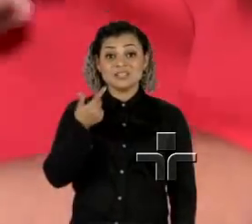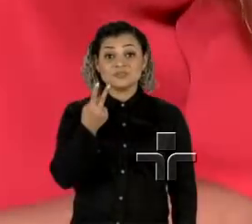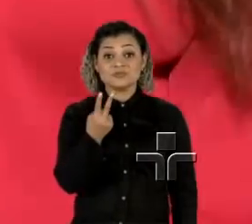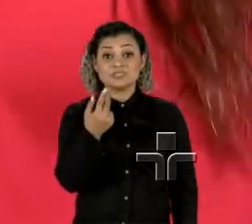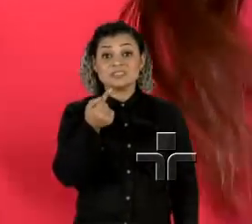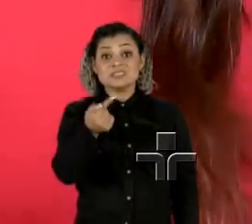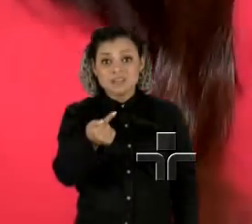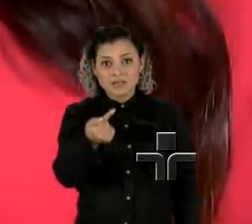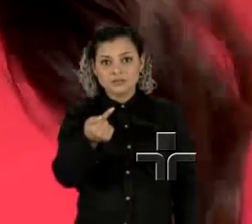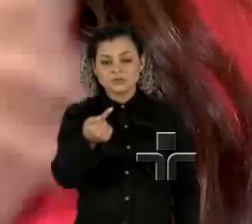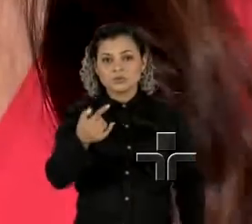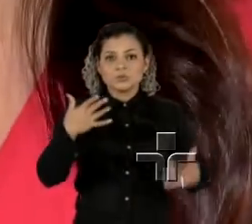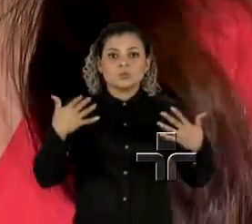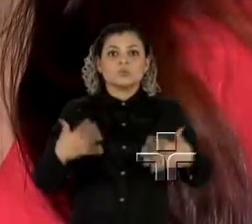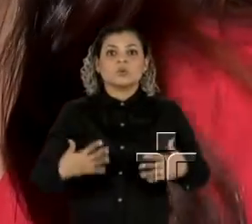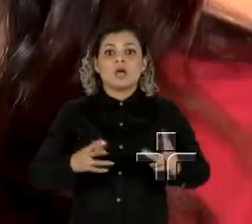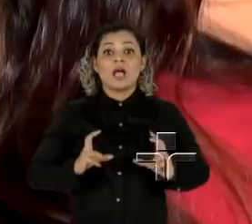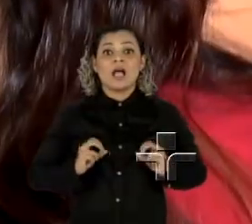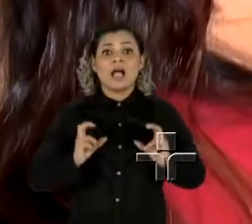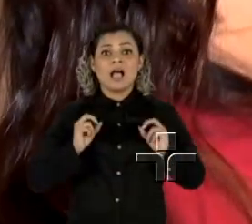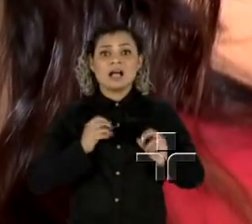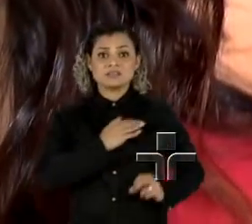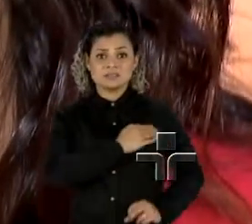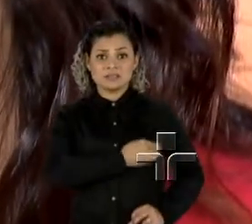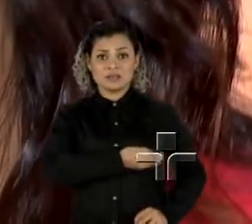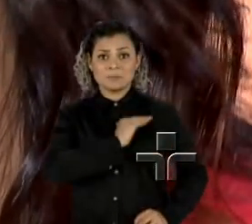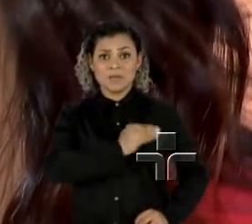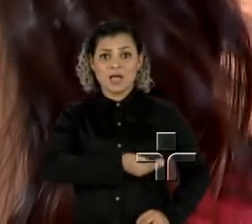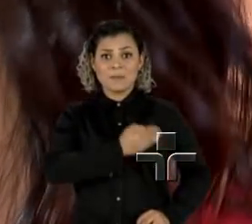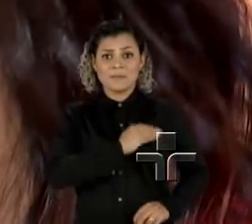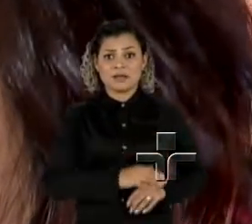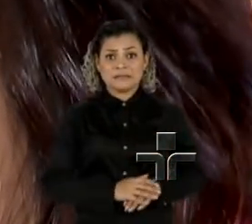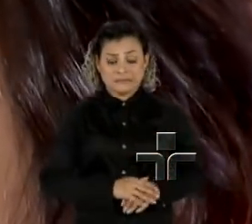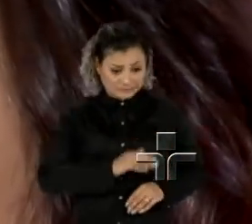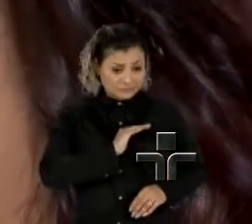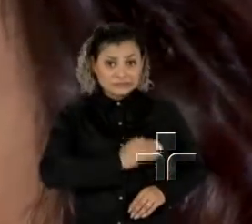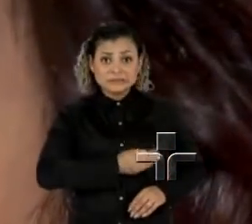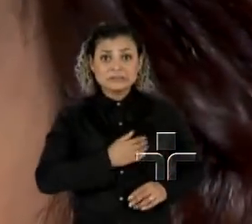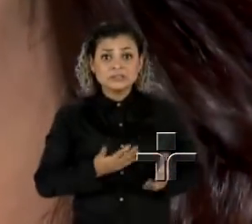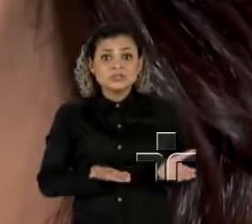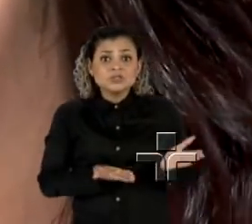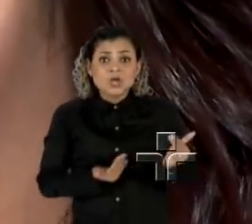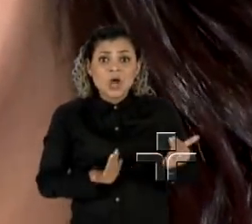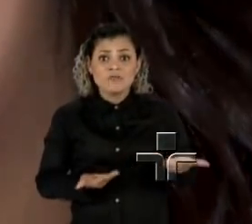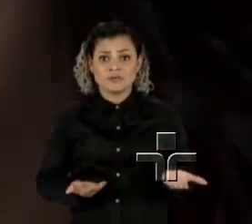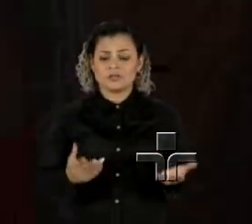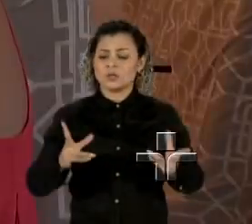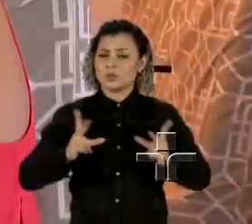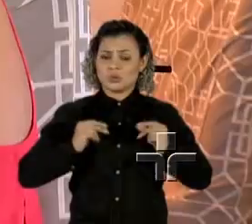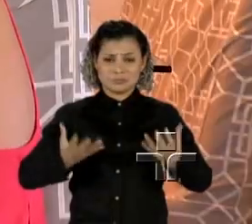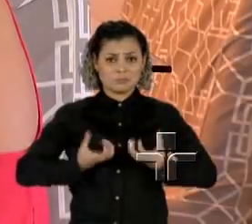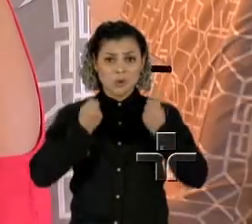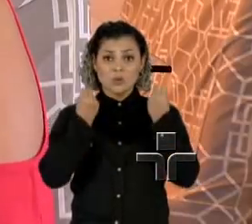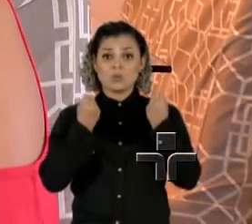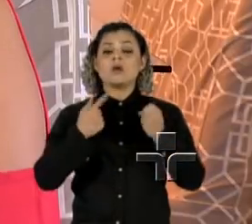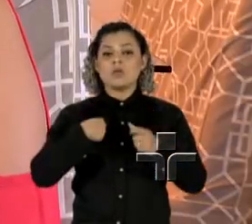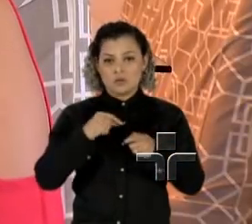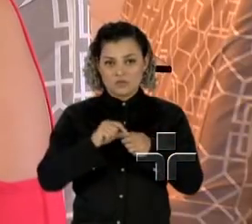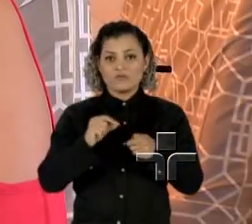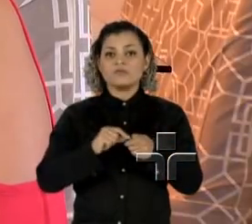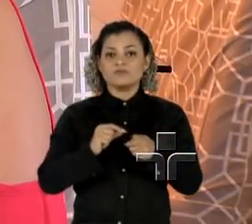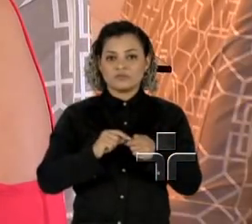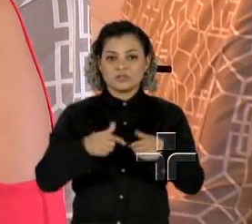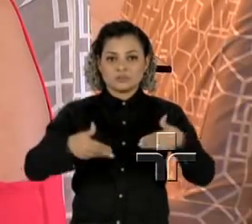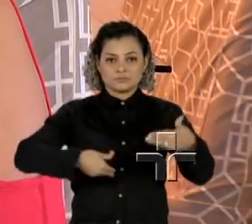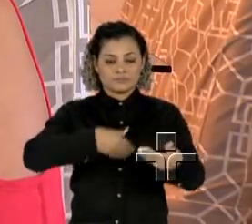anos, Michelle estava com câncer de mama. Descobrir um câncer tão jovem é um baque. Eu fiz 16